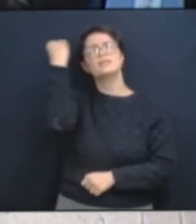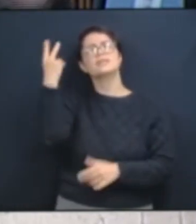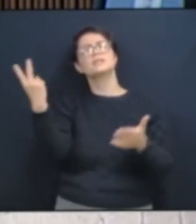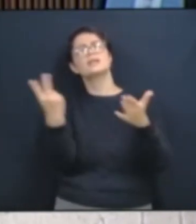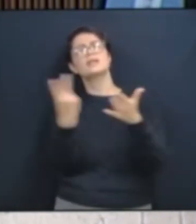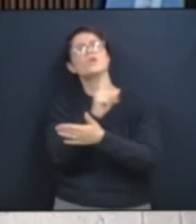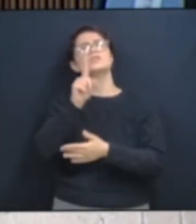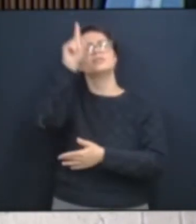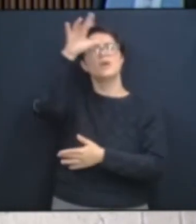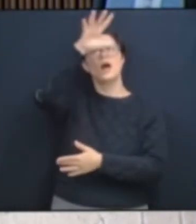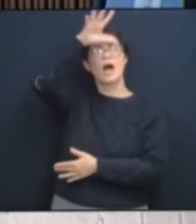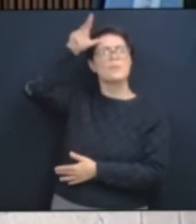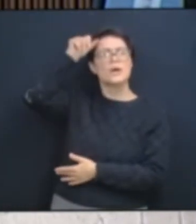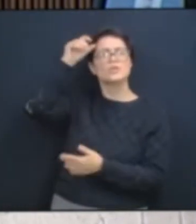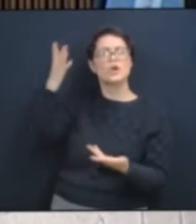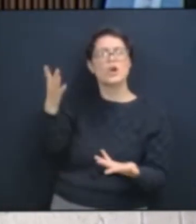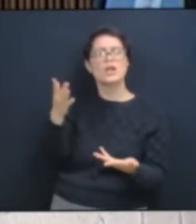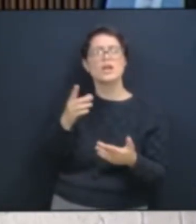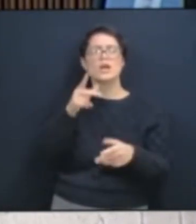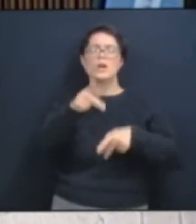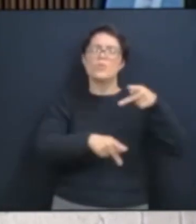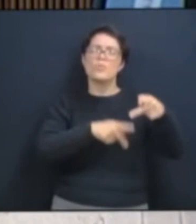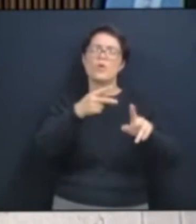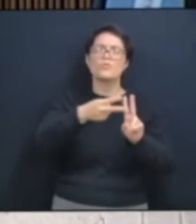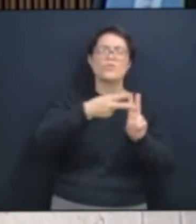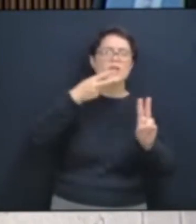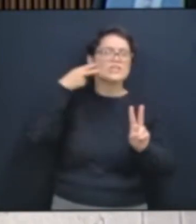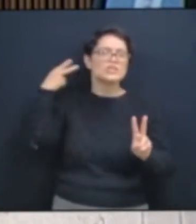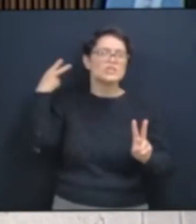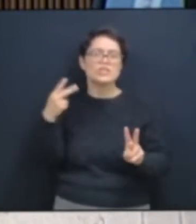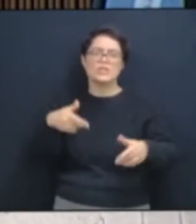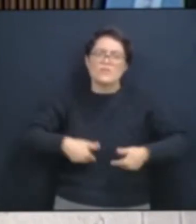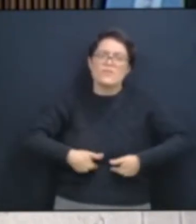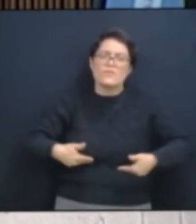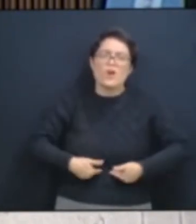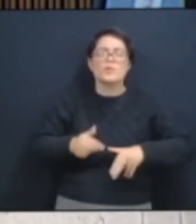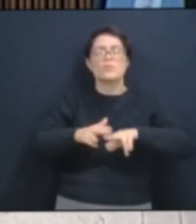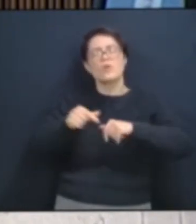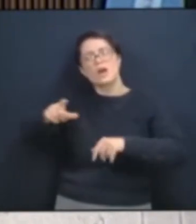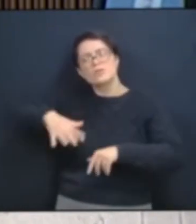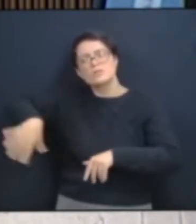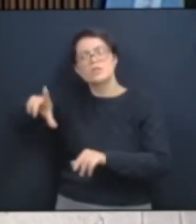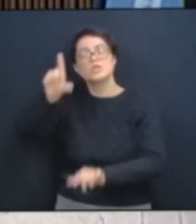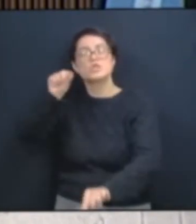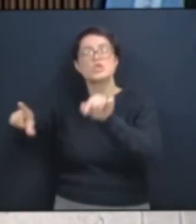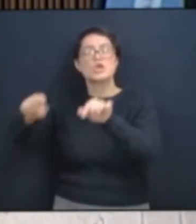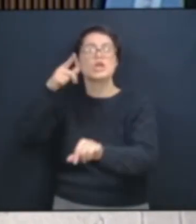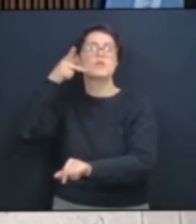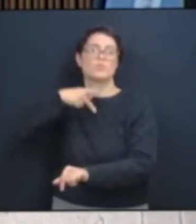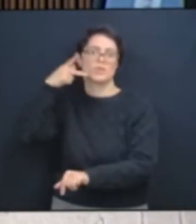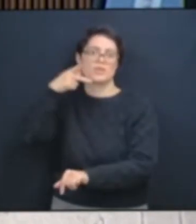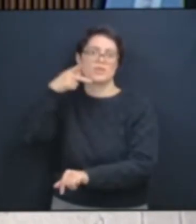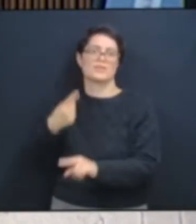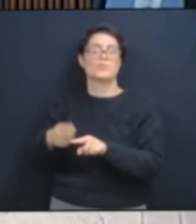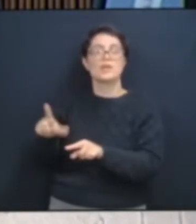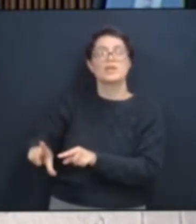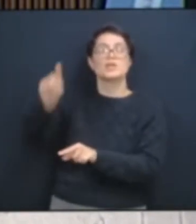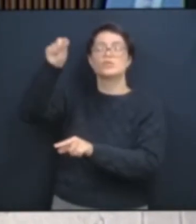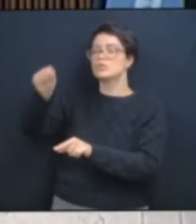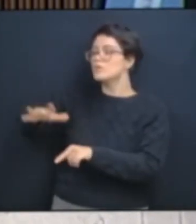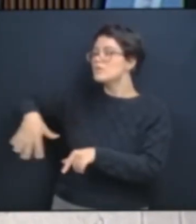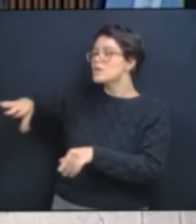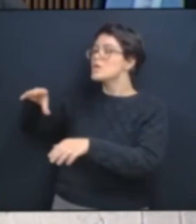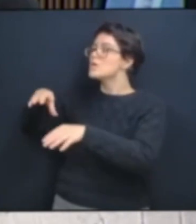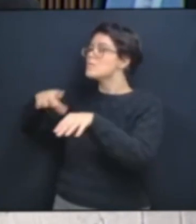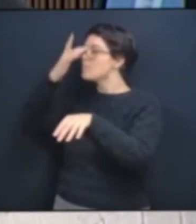Amazônia, passando fome por uma escolha política, por preferir fazer com grileiros invadissem terras